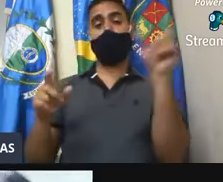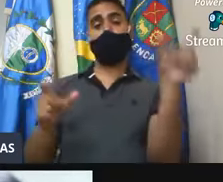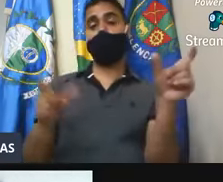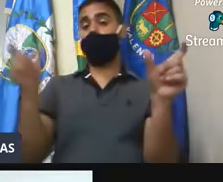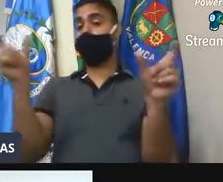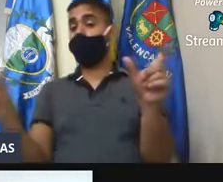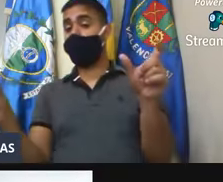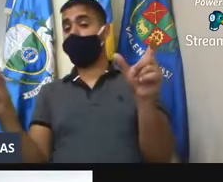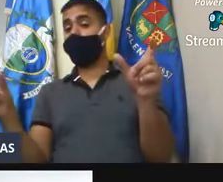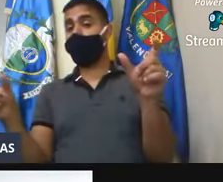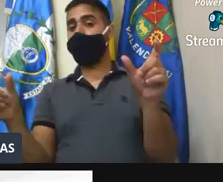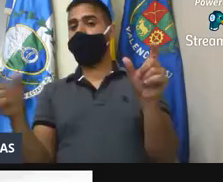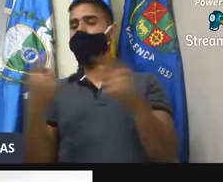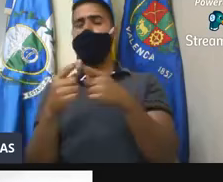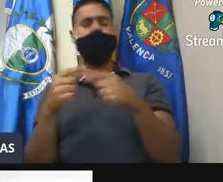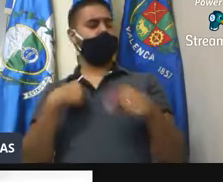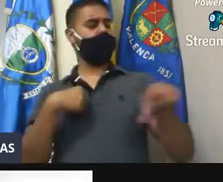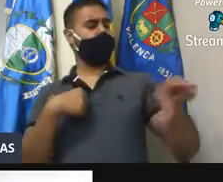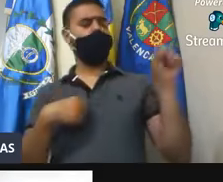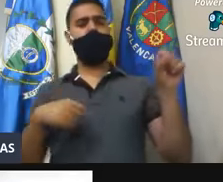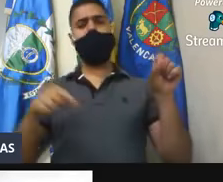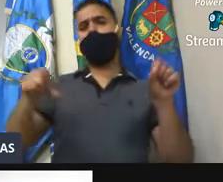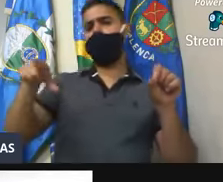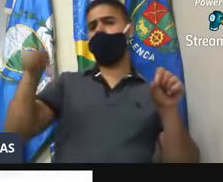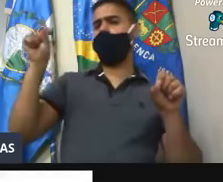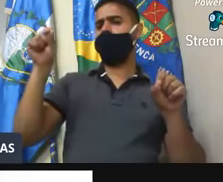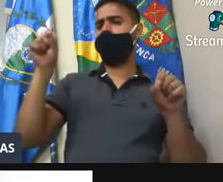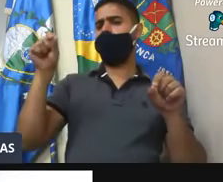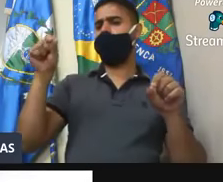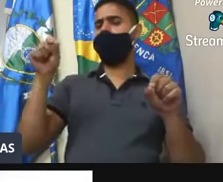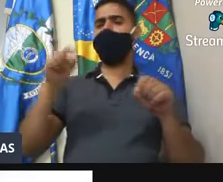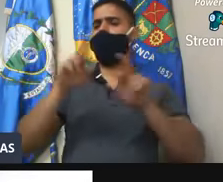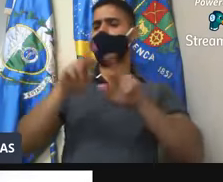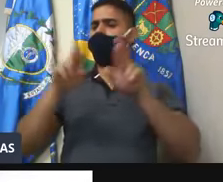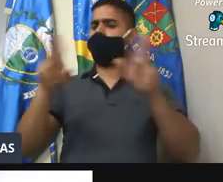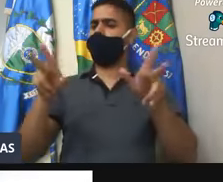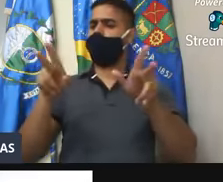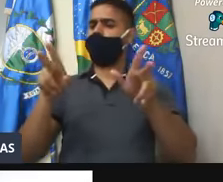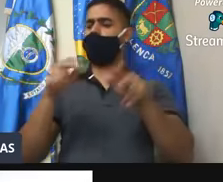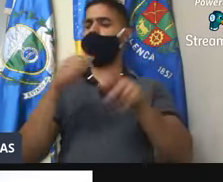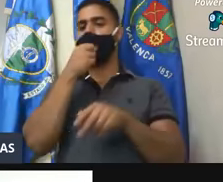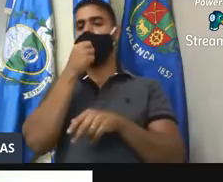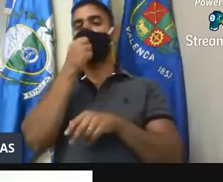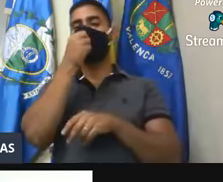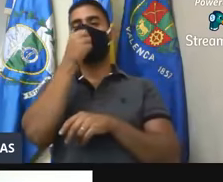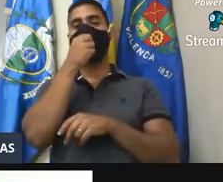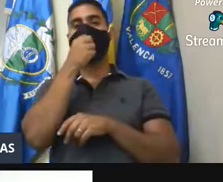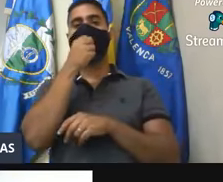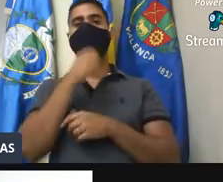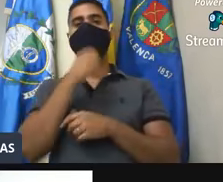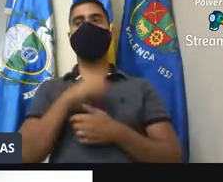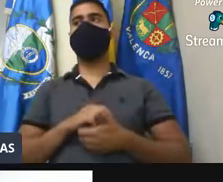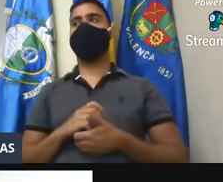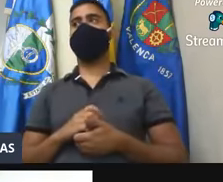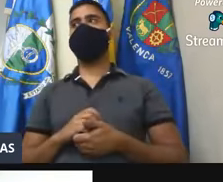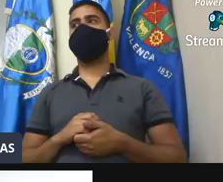da outra, que fizemos opções e opções que vão gerar, Rafael,